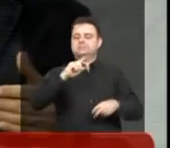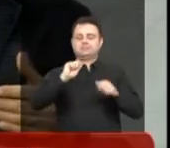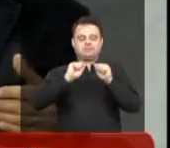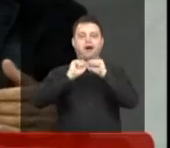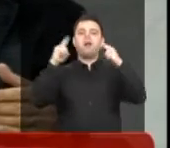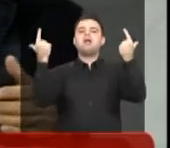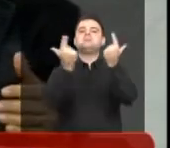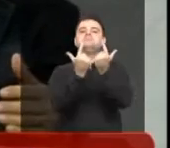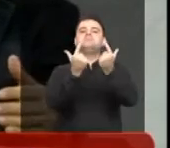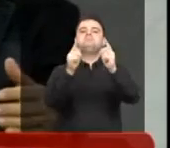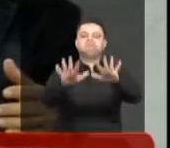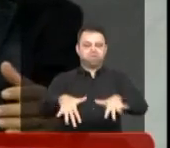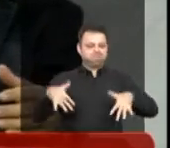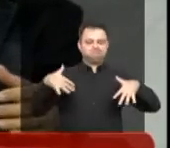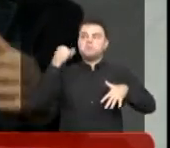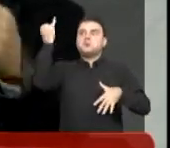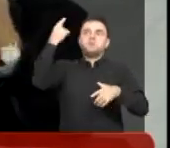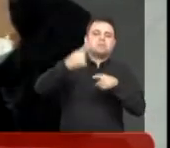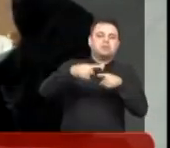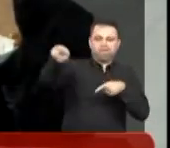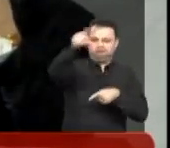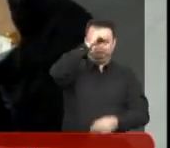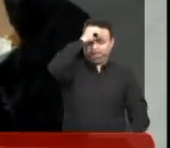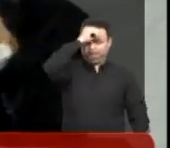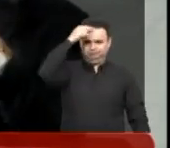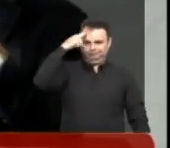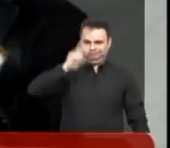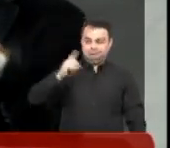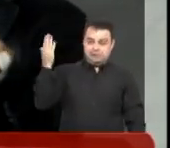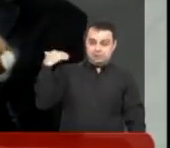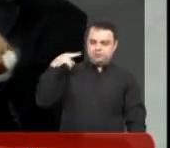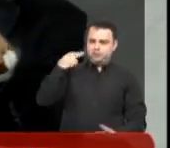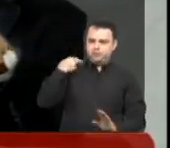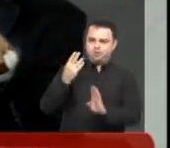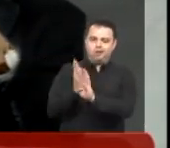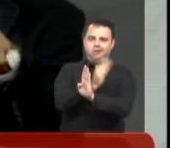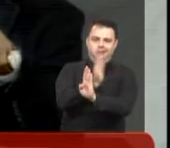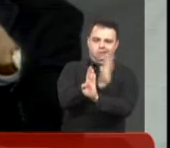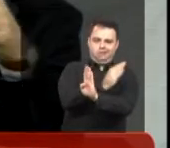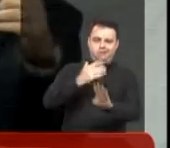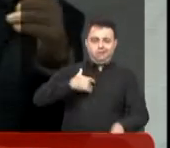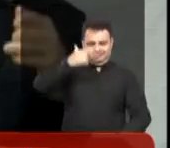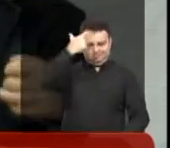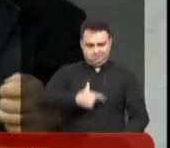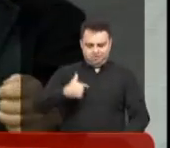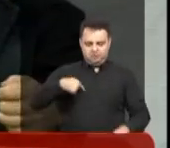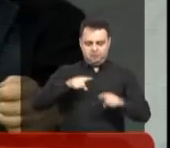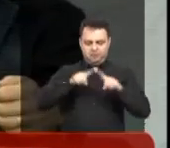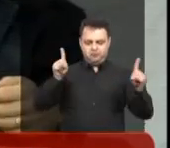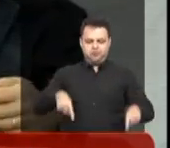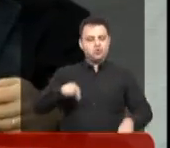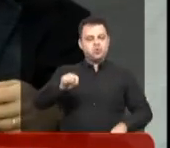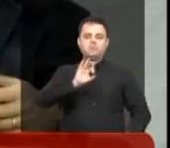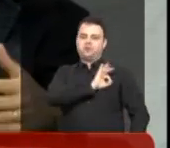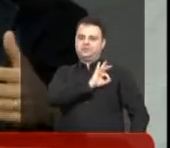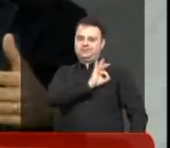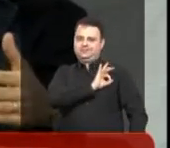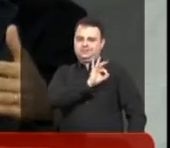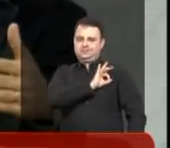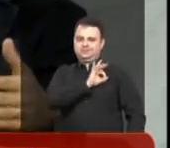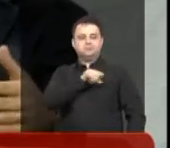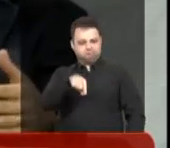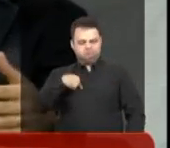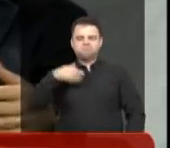importância dessas audiências. Eu participava mesmo antes de ser vereador. Eu vim aqui como servidor público municipal,